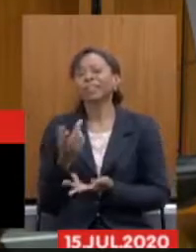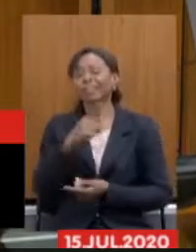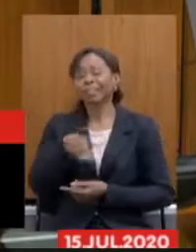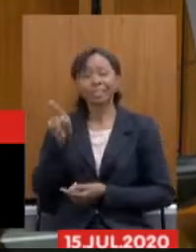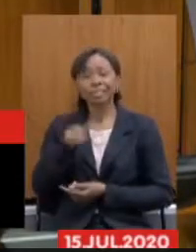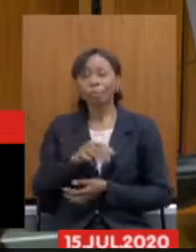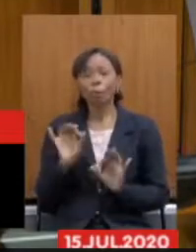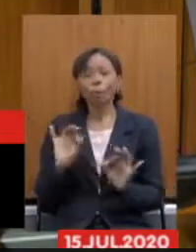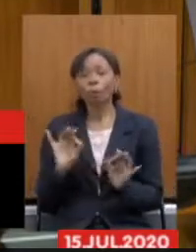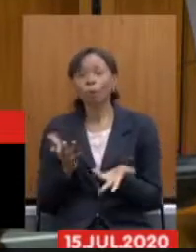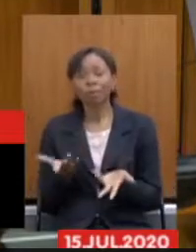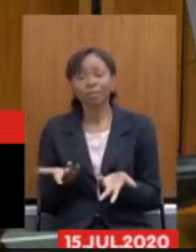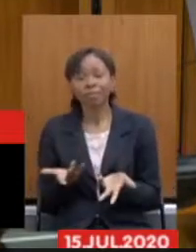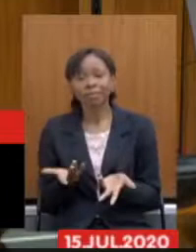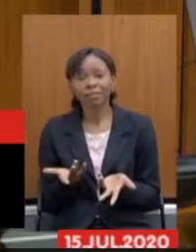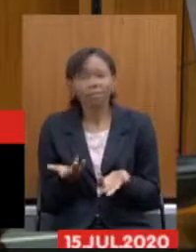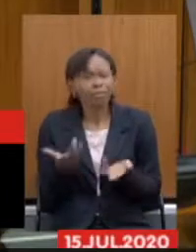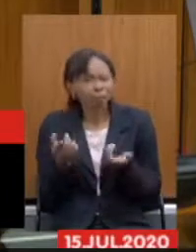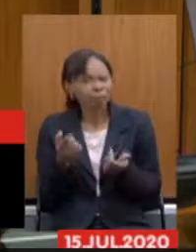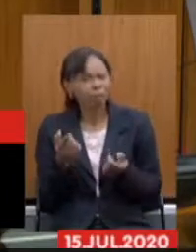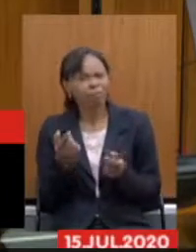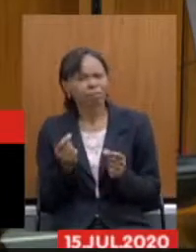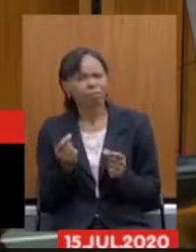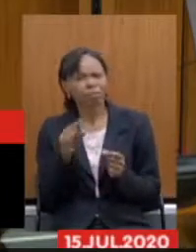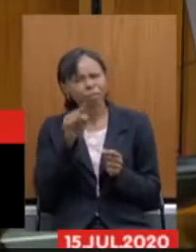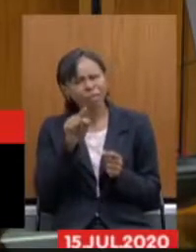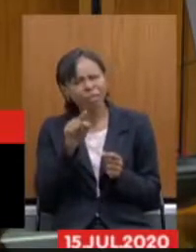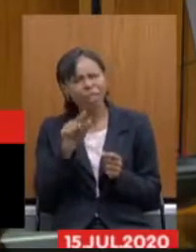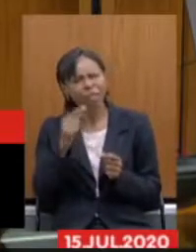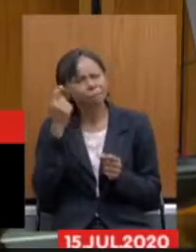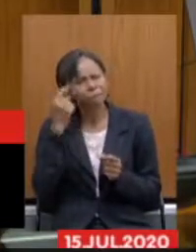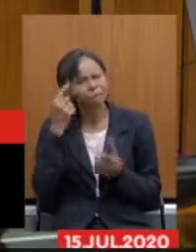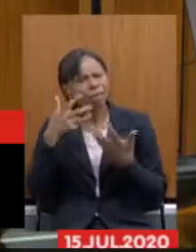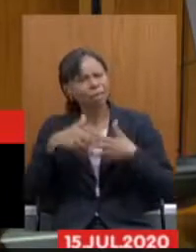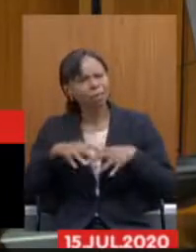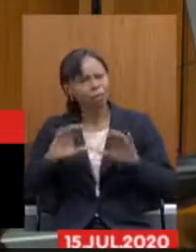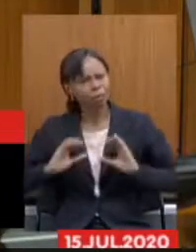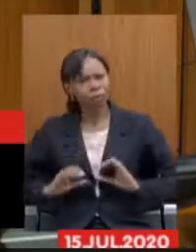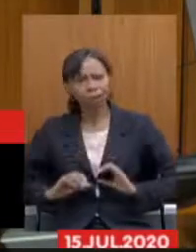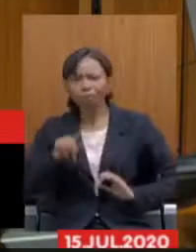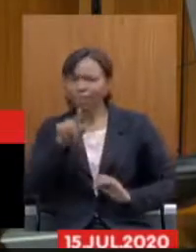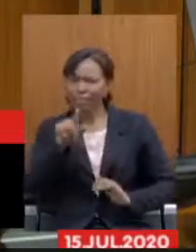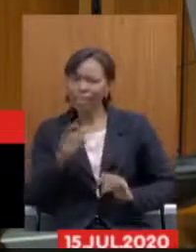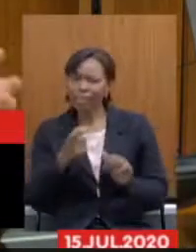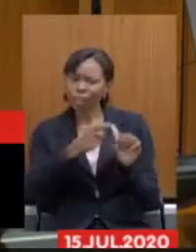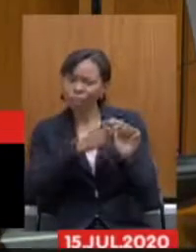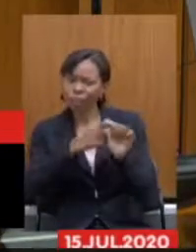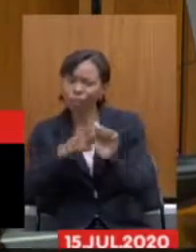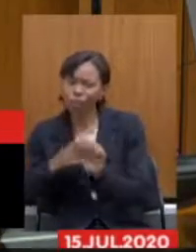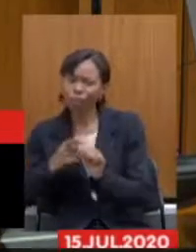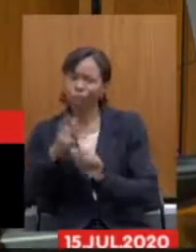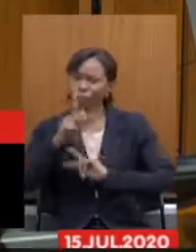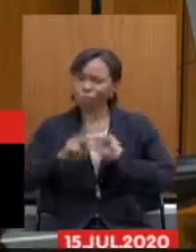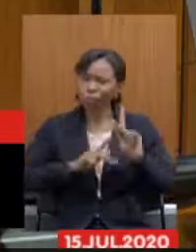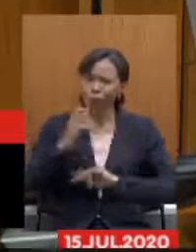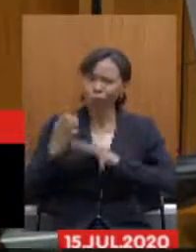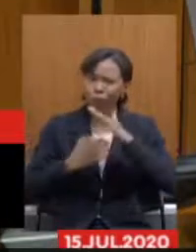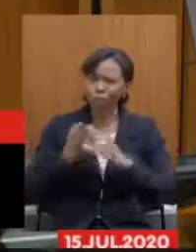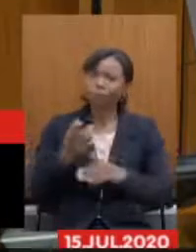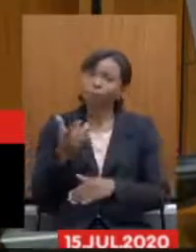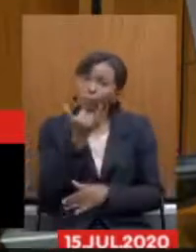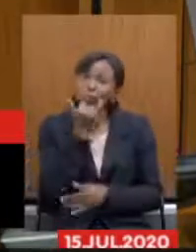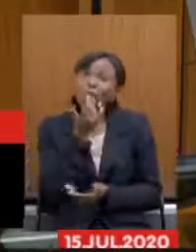questão cidadã perdoe as suas dívidas desses colegas aí no meio da pandemia